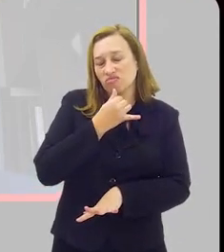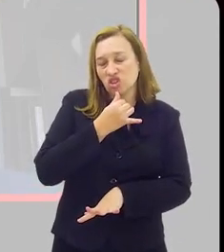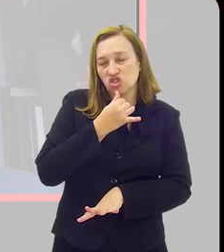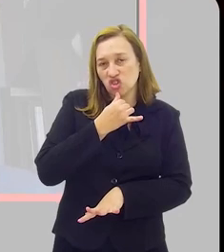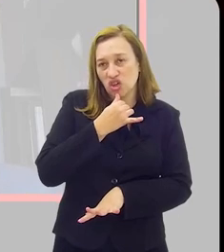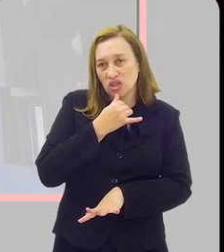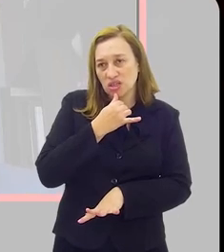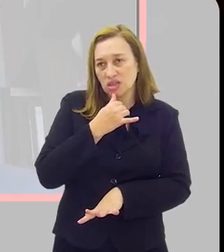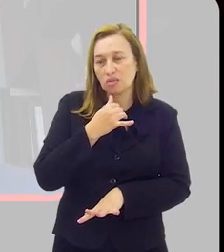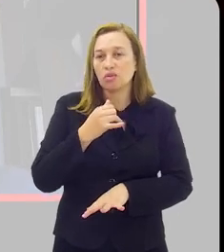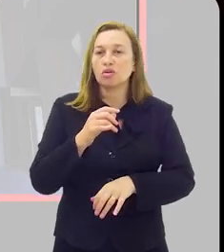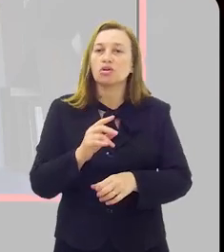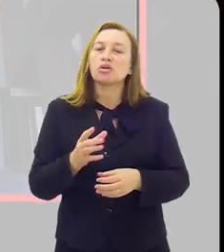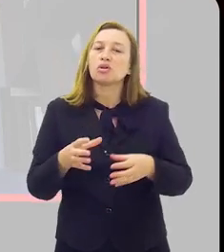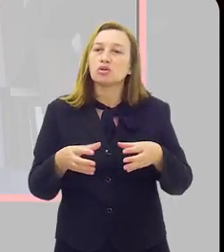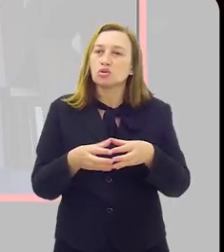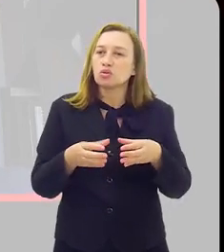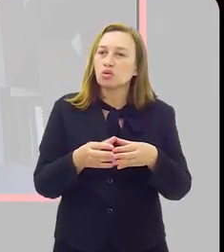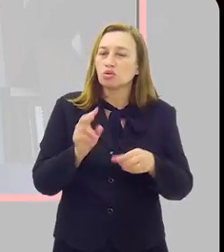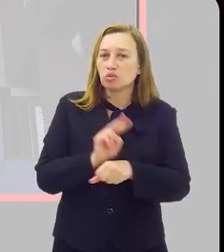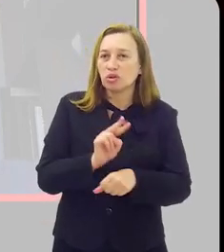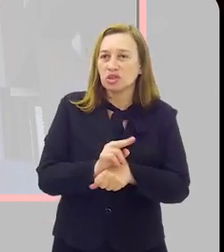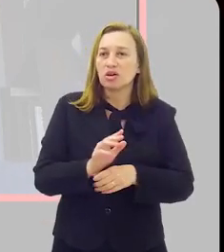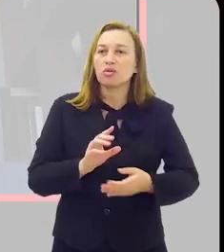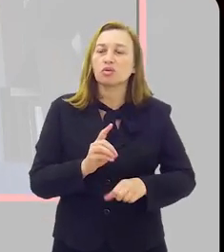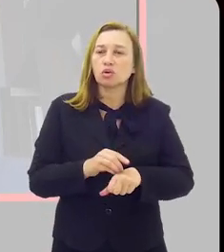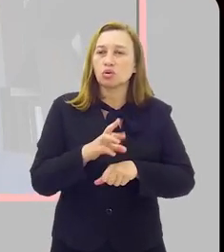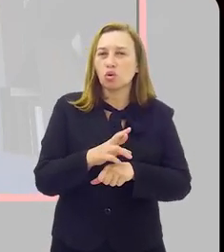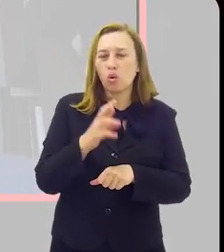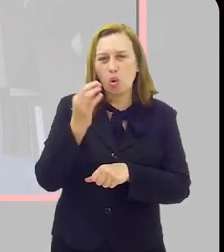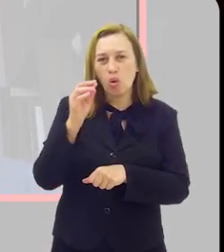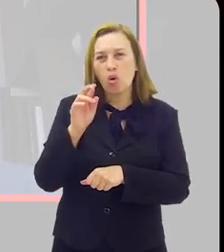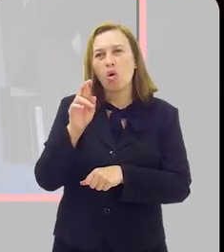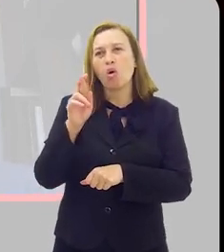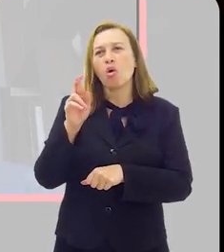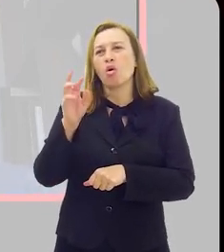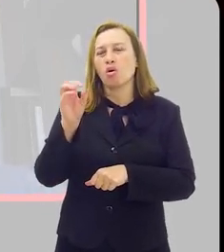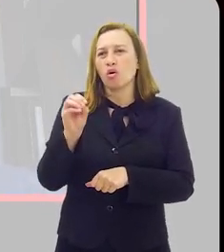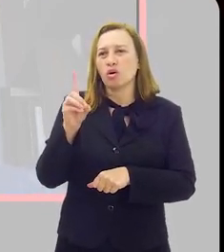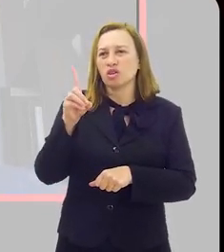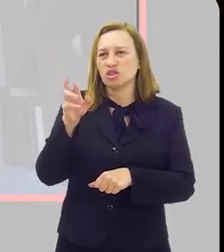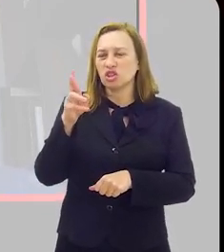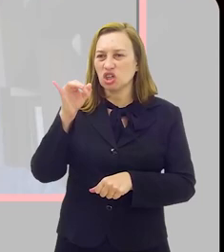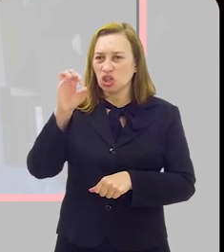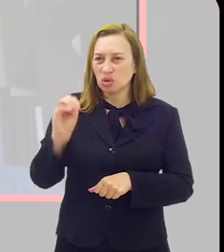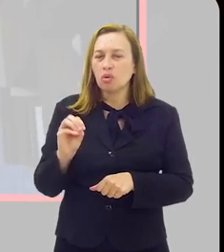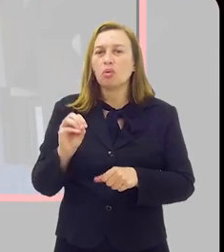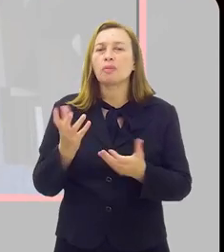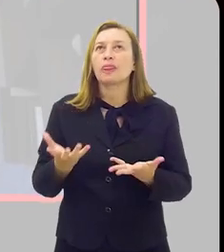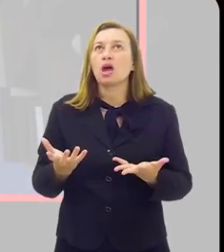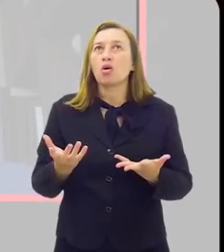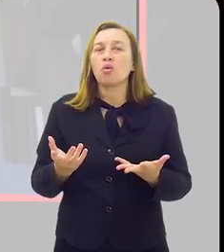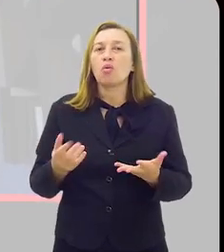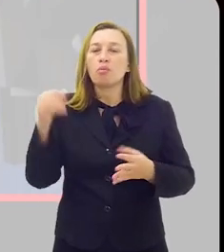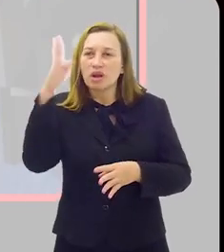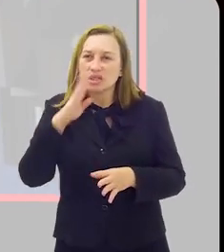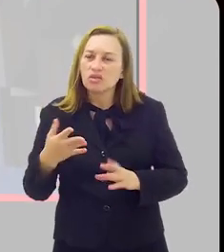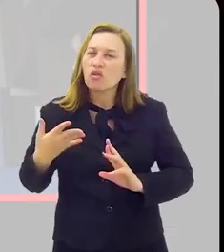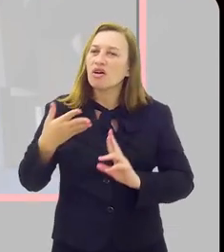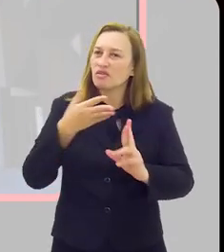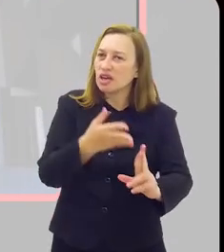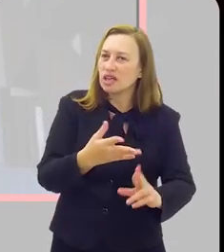é uma tragédia para nosso programa de imunização. Doutor Rodrigo, a gente sempre, o Brasil sempre foi uma referência, né? Quando a gente fala de